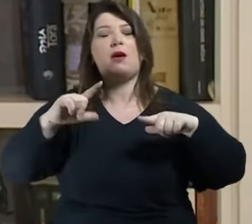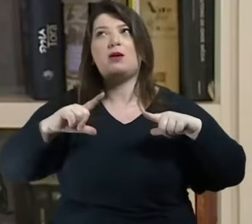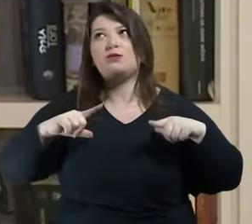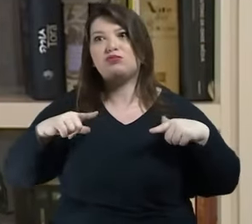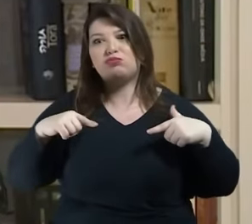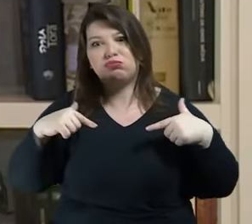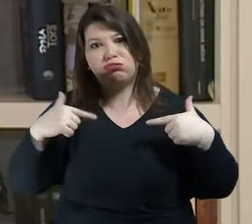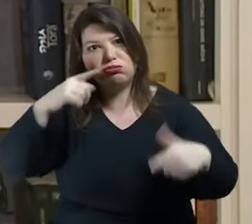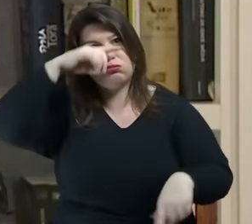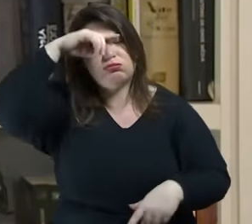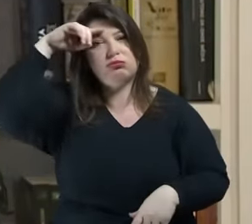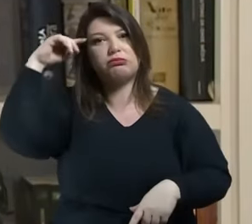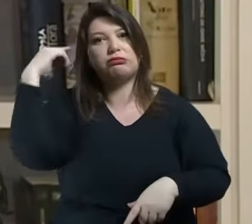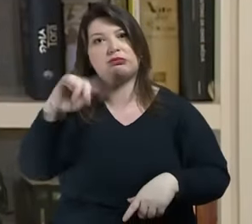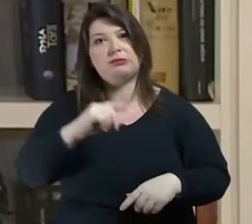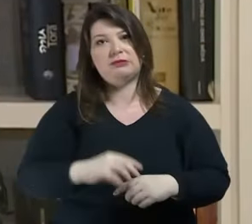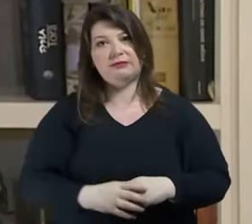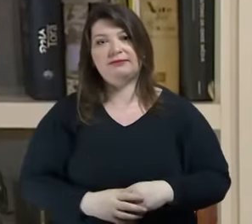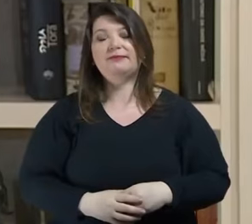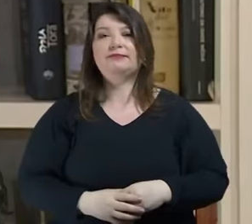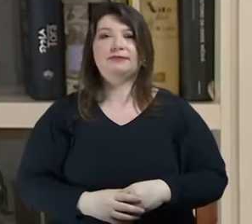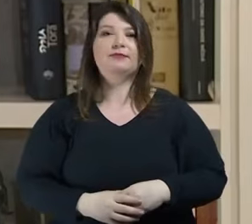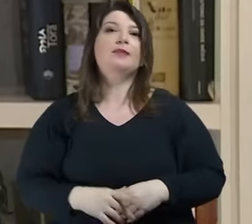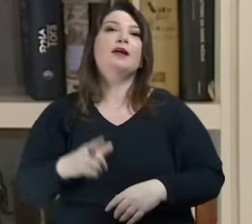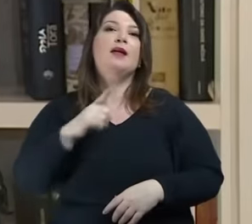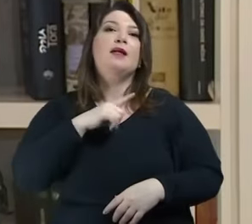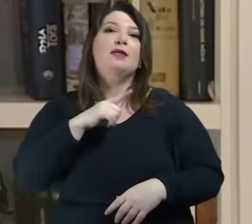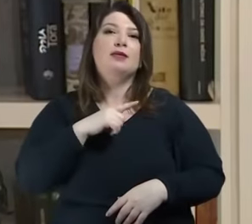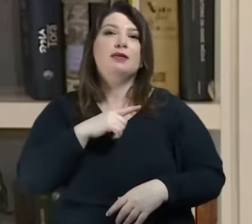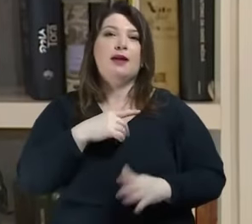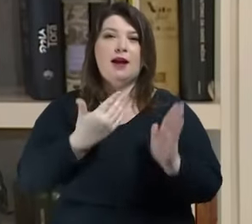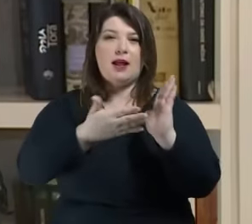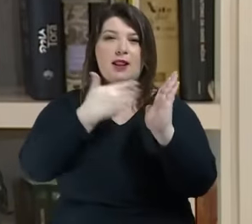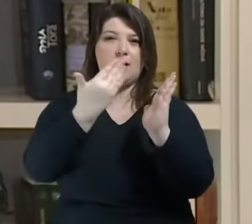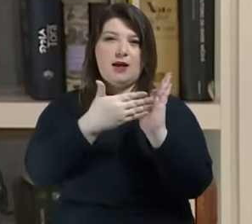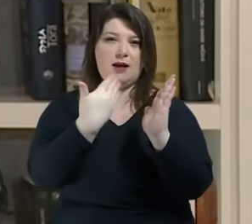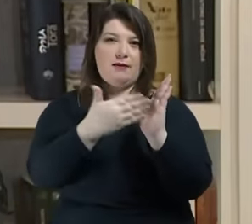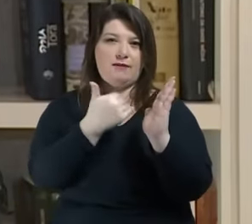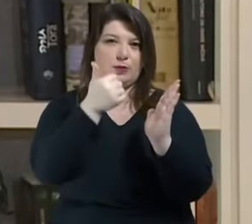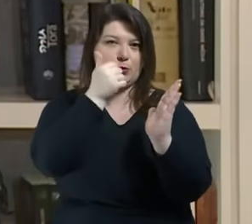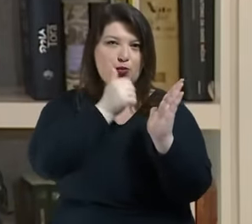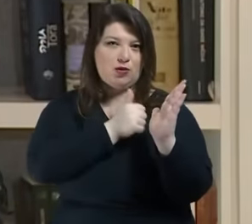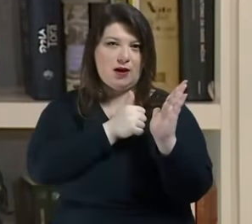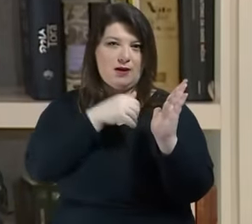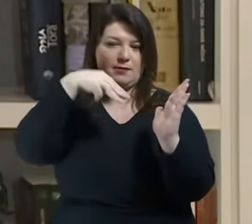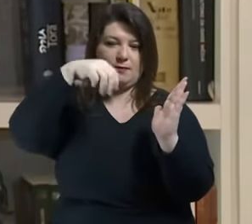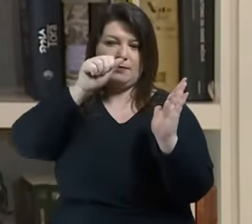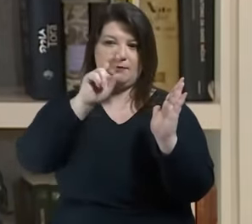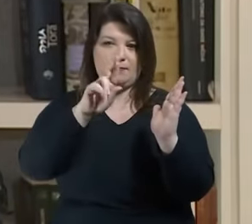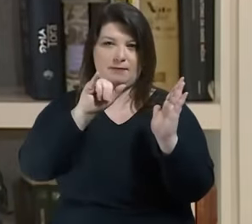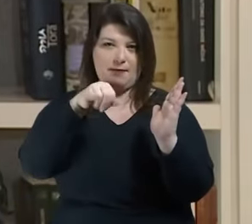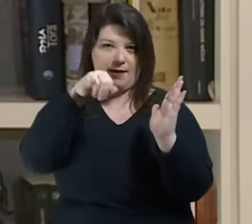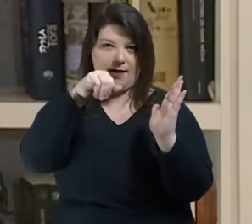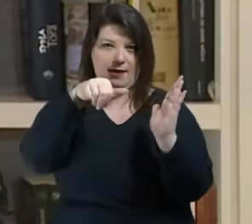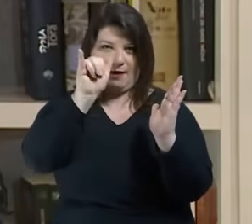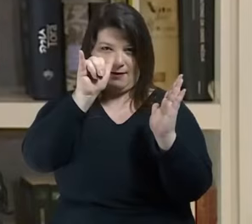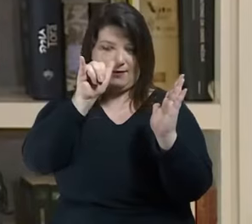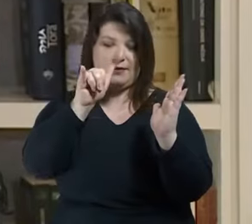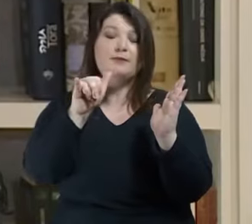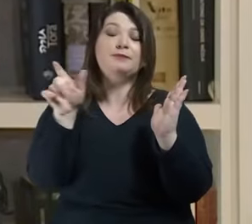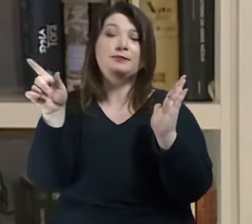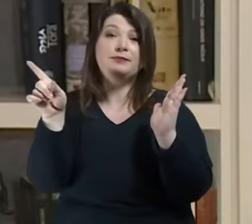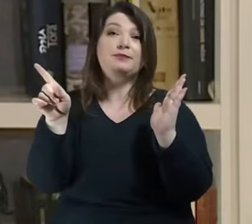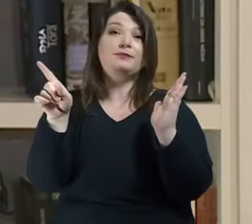muito da Mary Shelley a Mary Shelley tinha 18 para 19 anos quando escreveu um romance muito